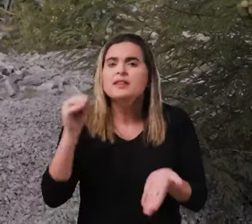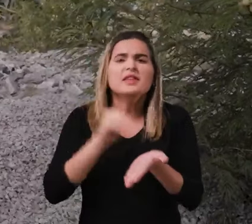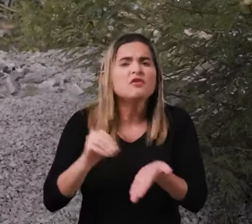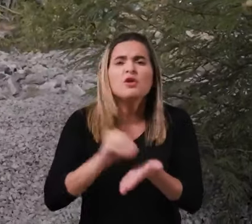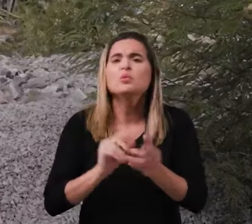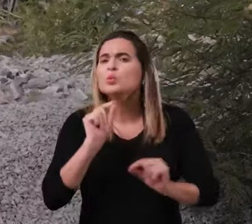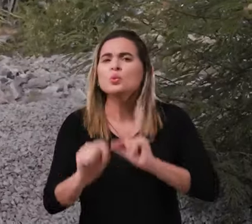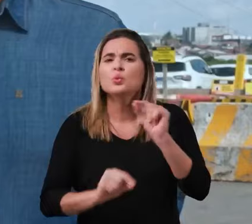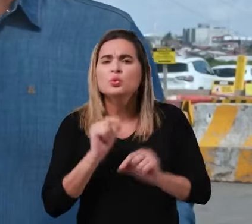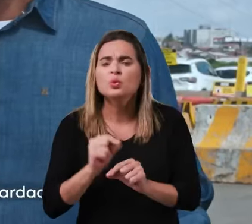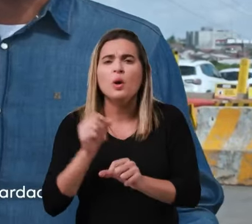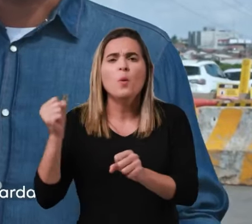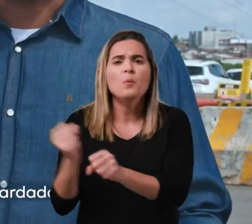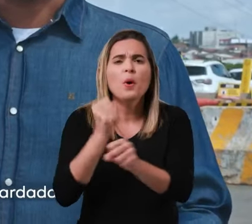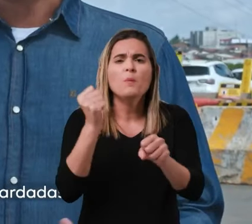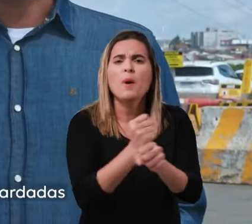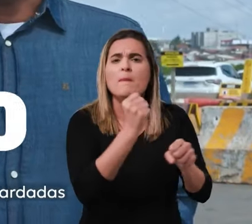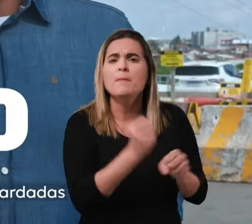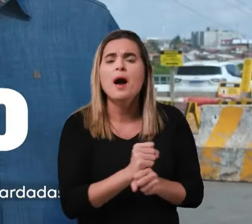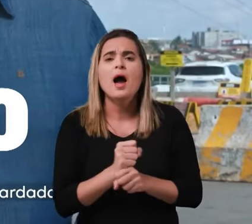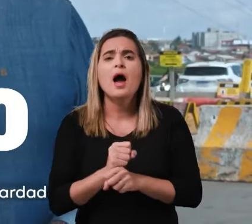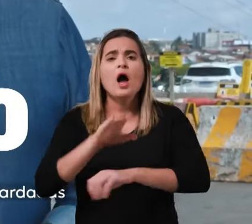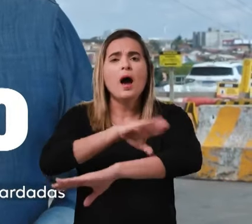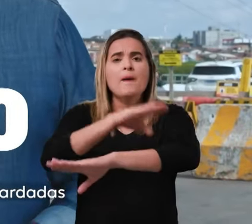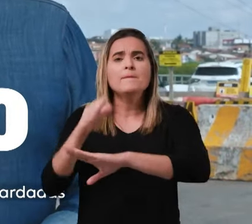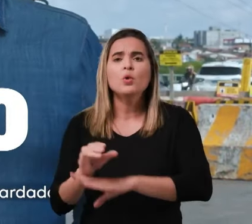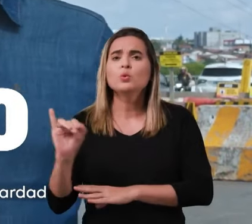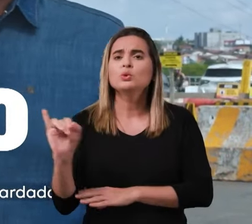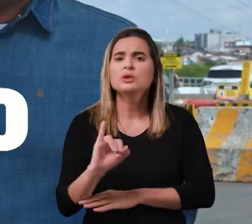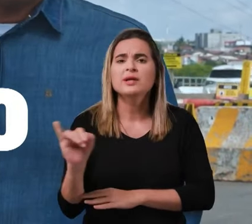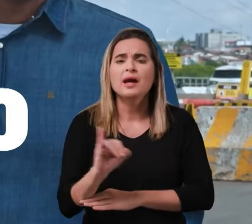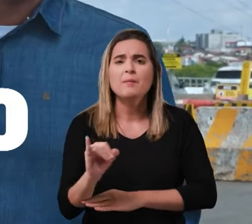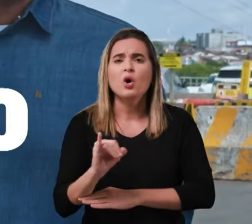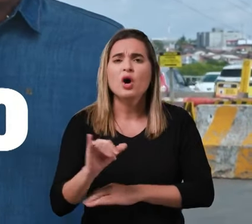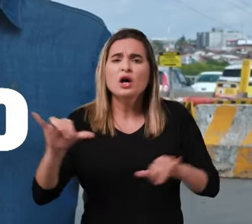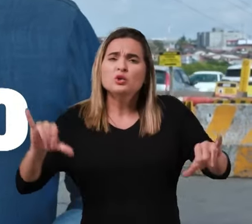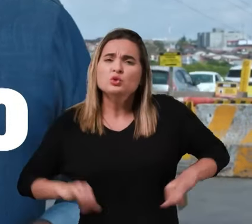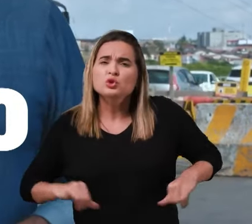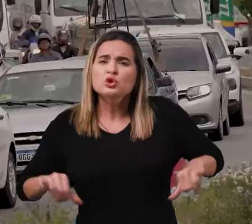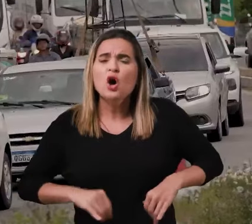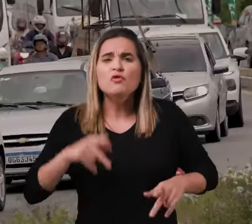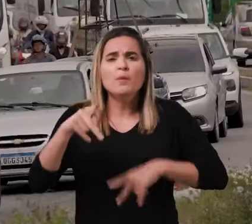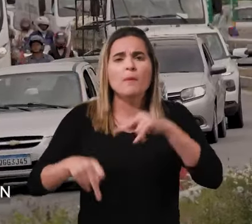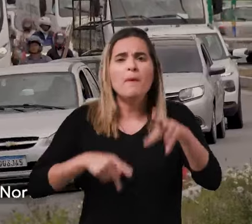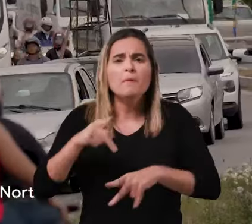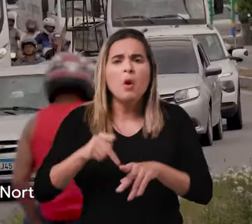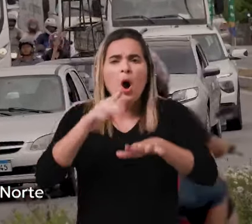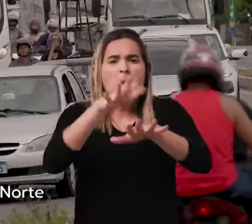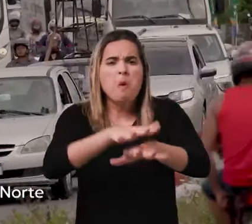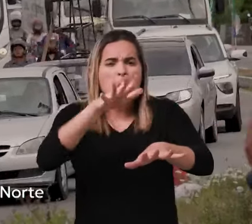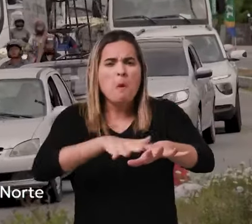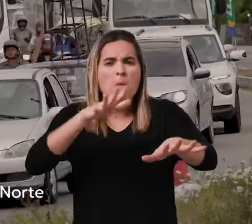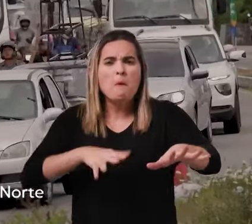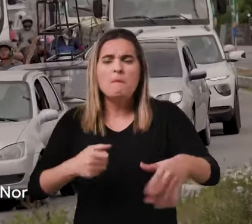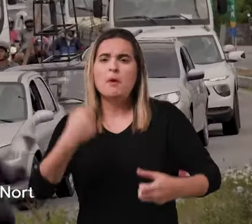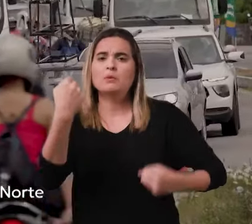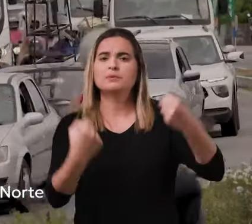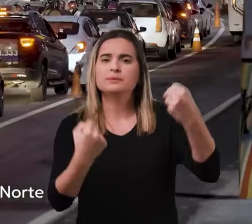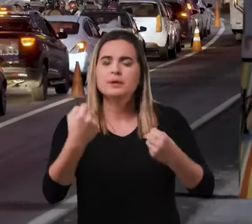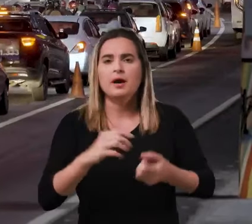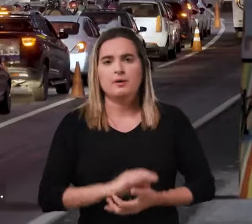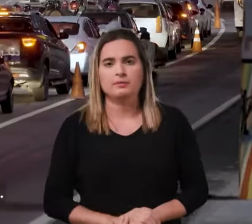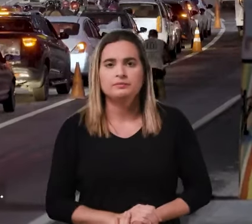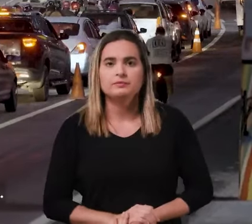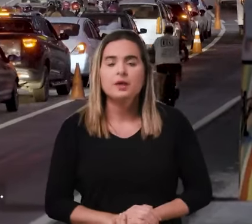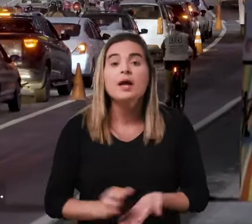Mas isso já leva anos. Estão devendo a conclusão das obras retardadas da ponte de Igapó, que massacram a população da Zona Norte